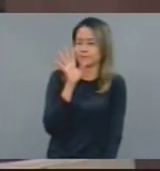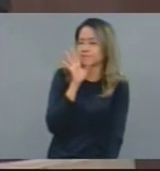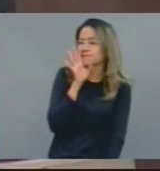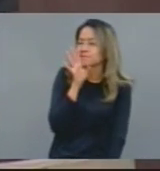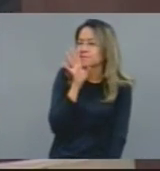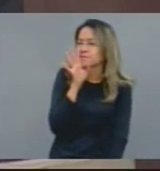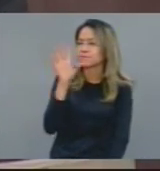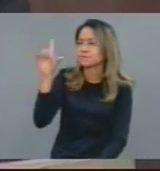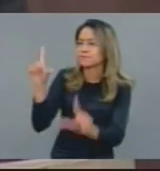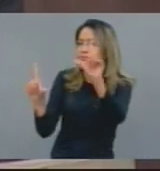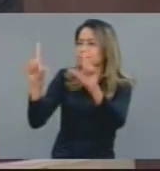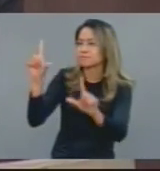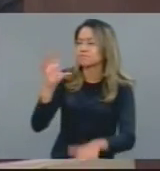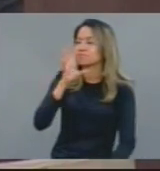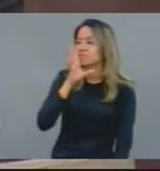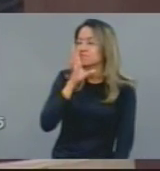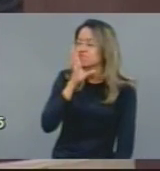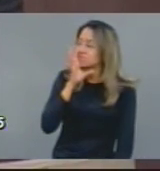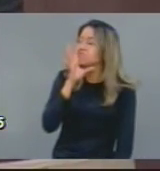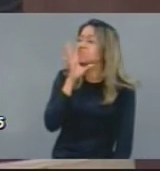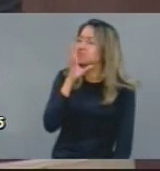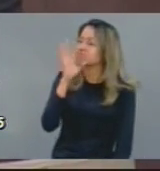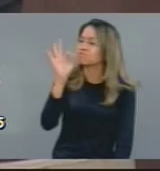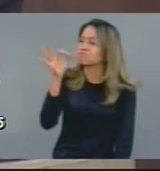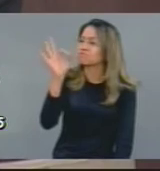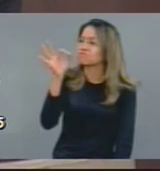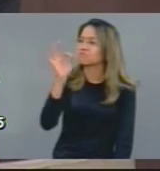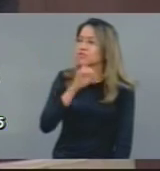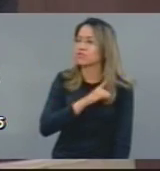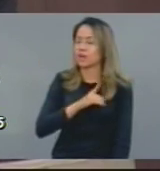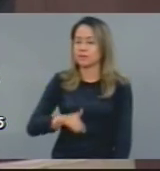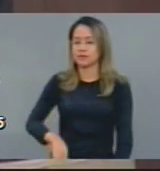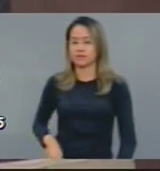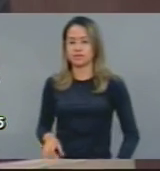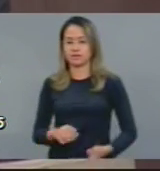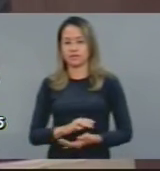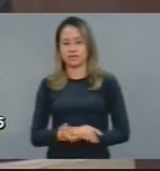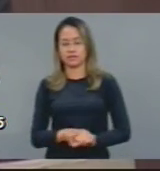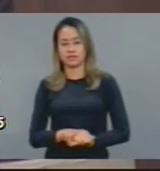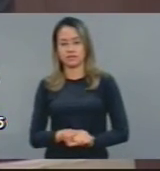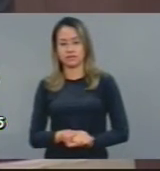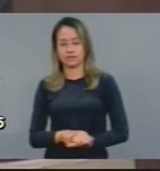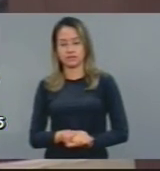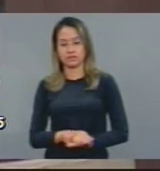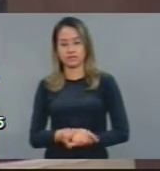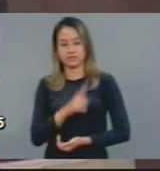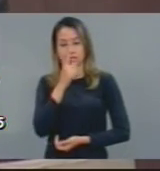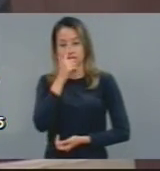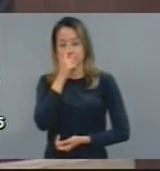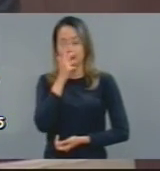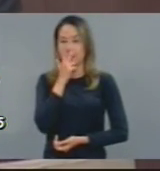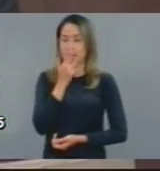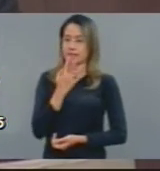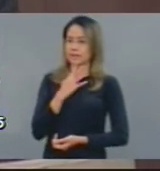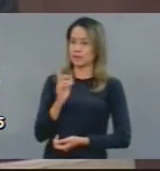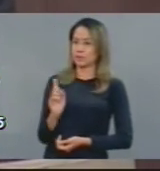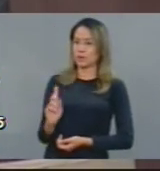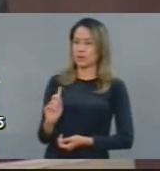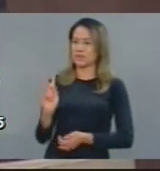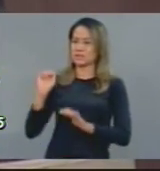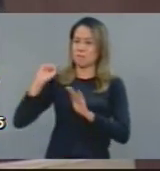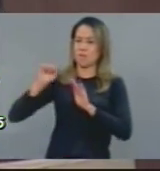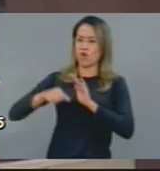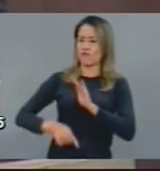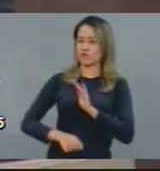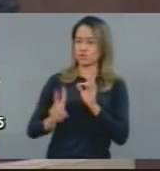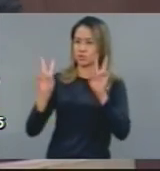sem o devido conhecimento dos